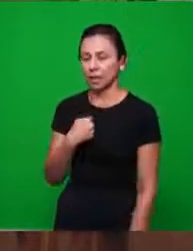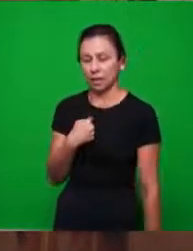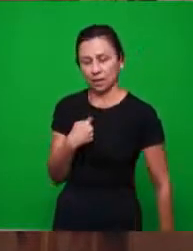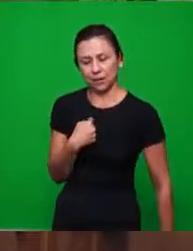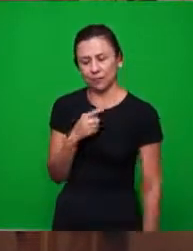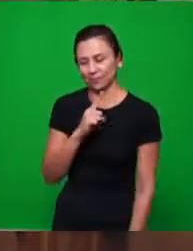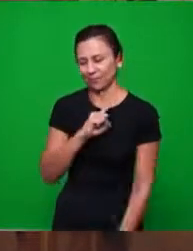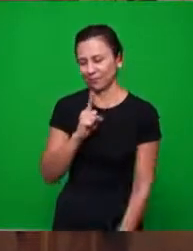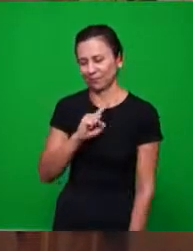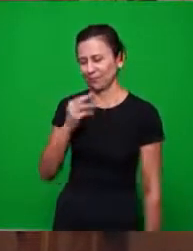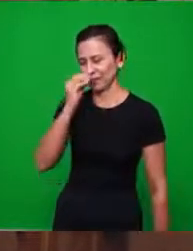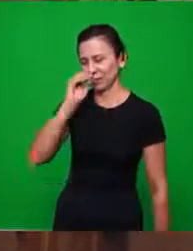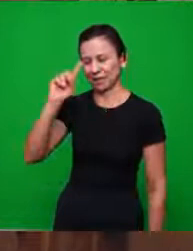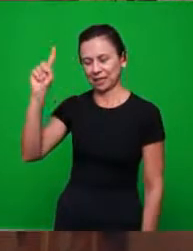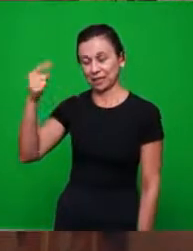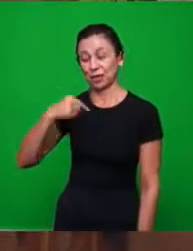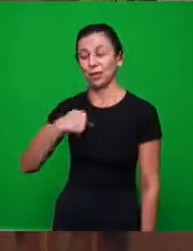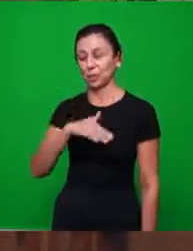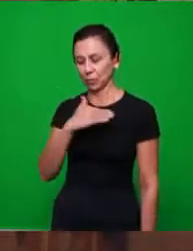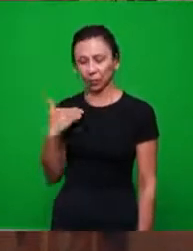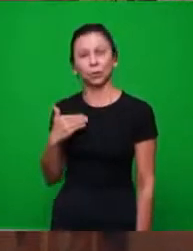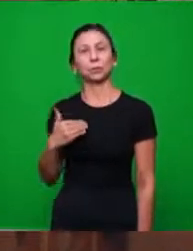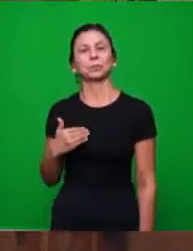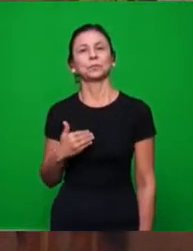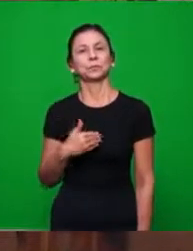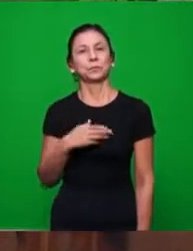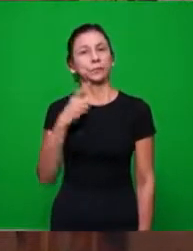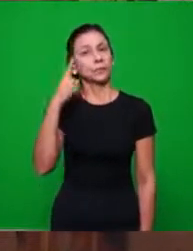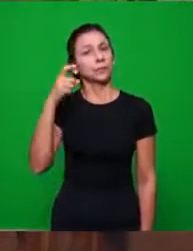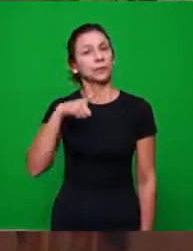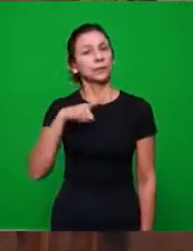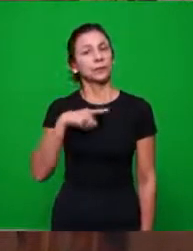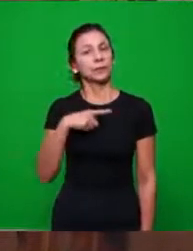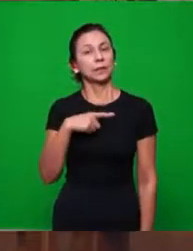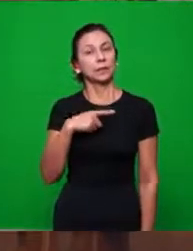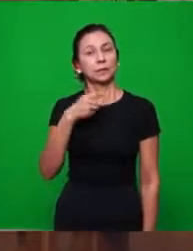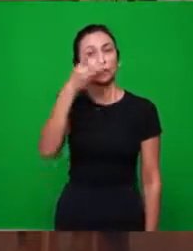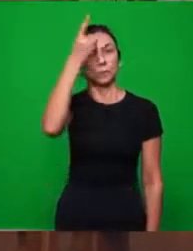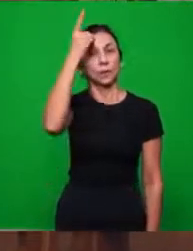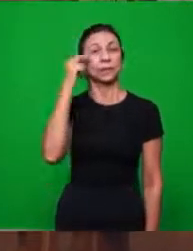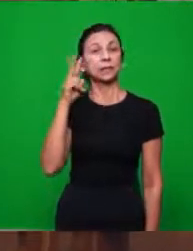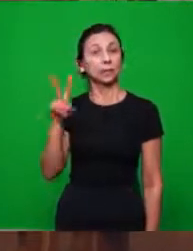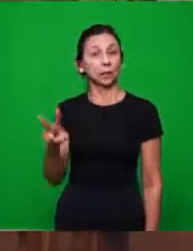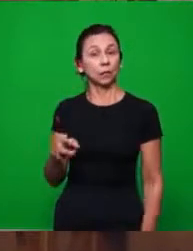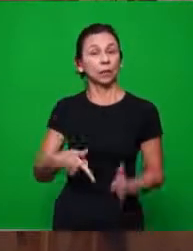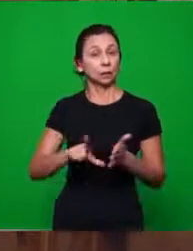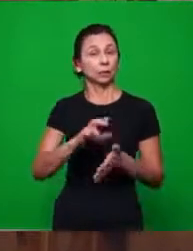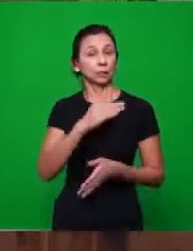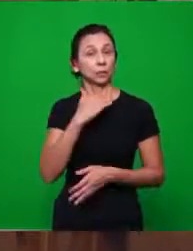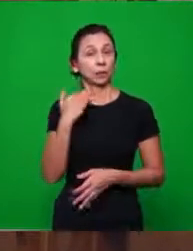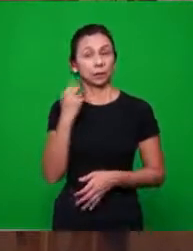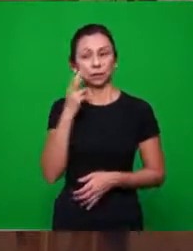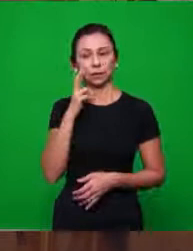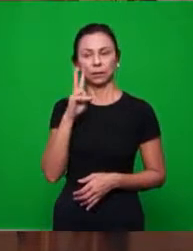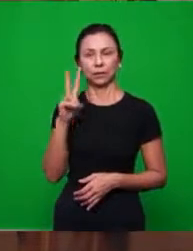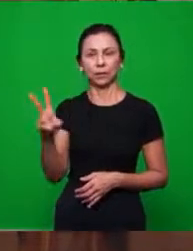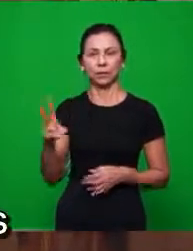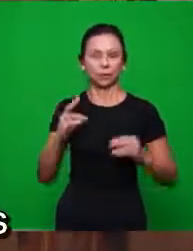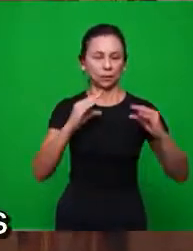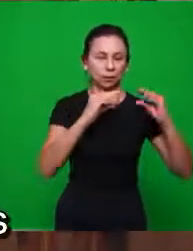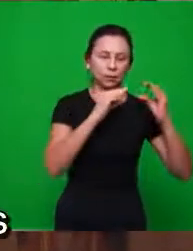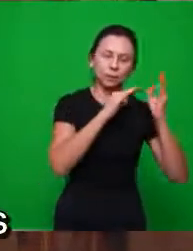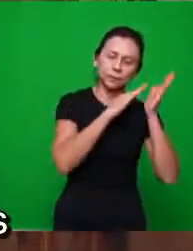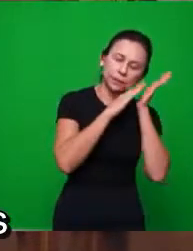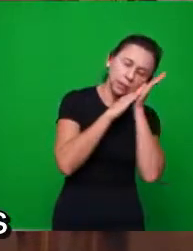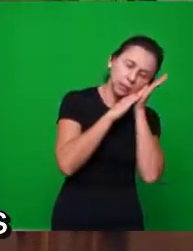nessa hora, eu vou morrer. E interessante que ele teve uma visão, ele via, antes da morte, ele via que o travesseiro dele